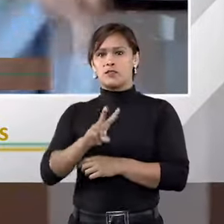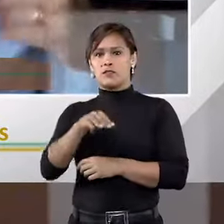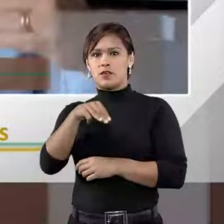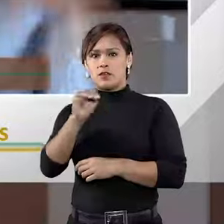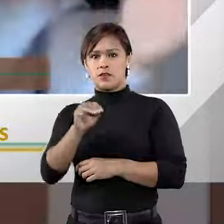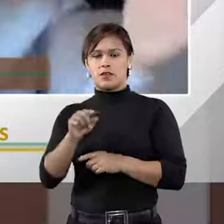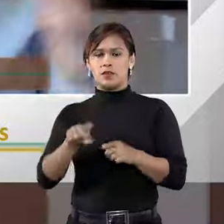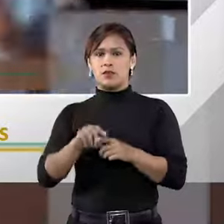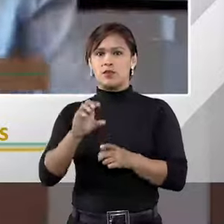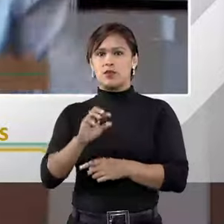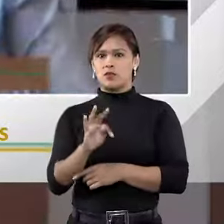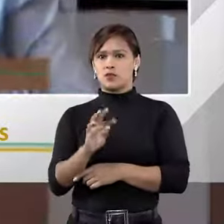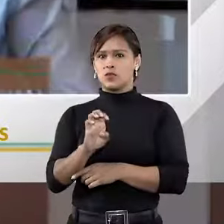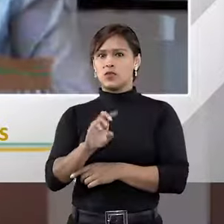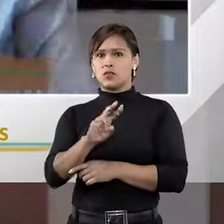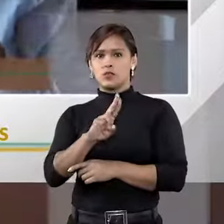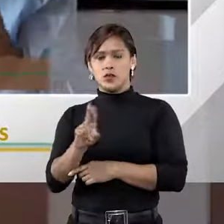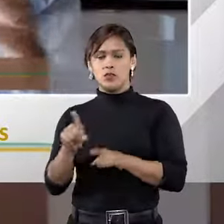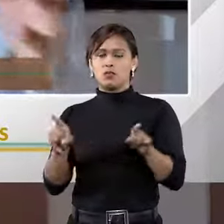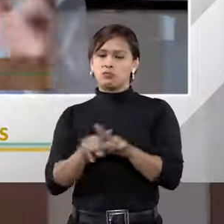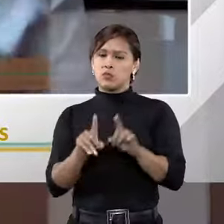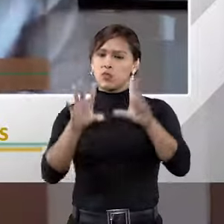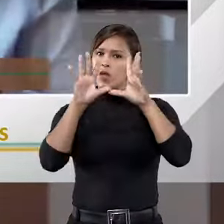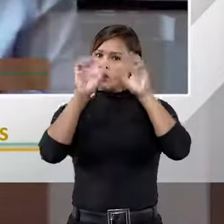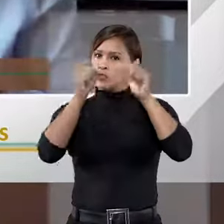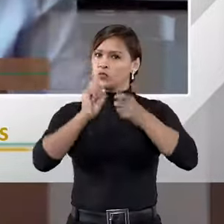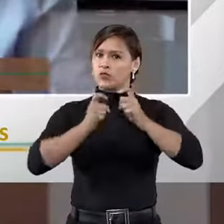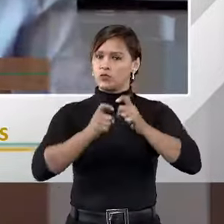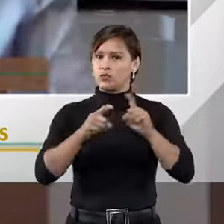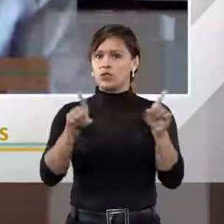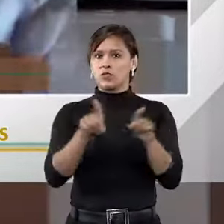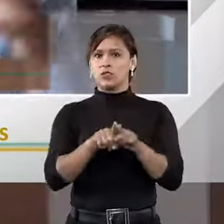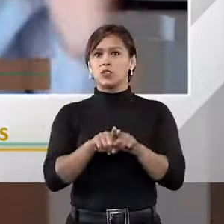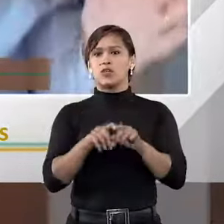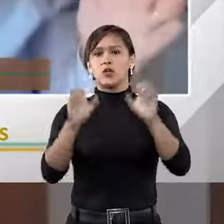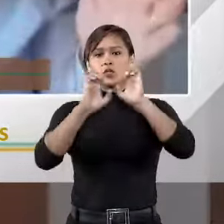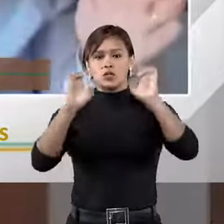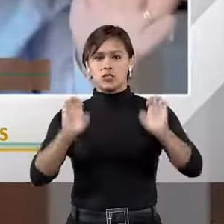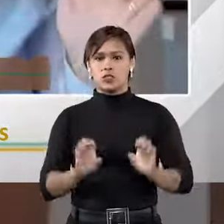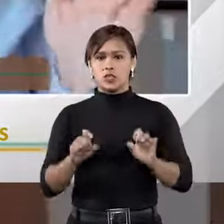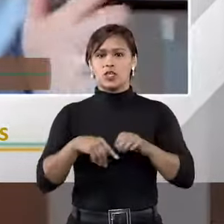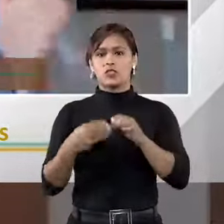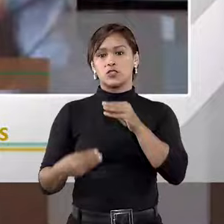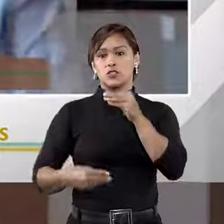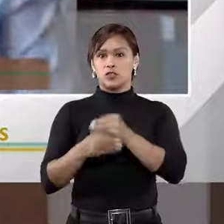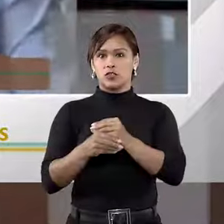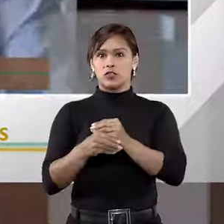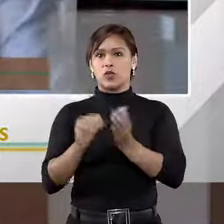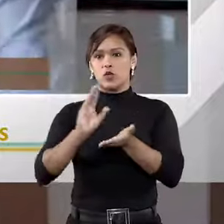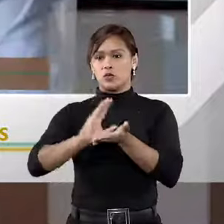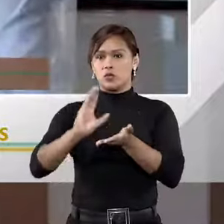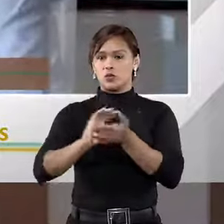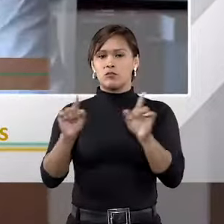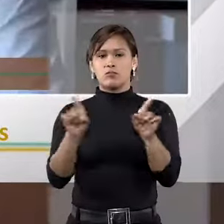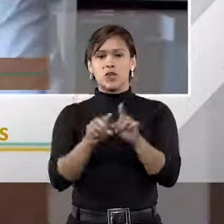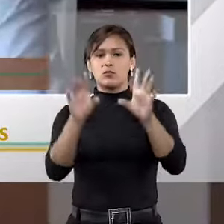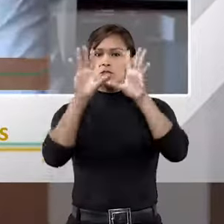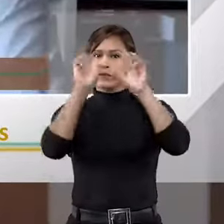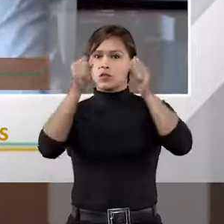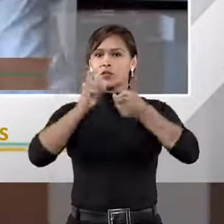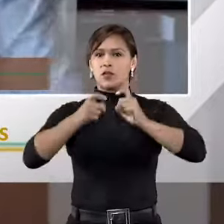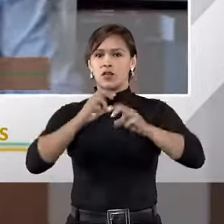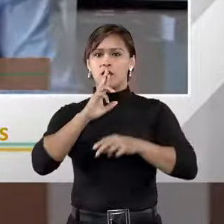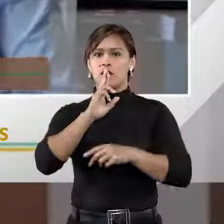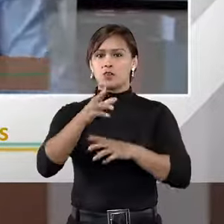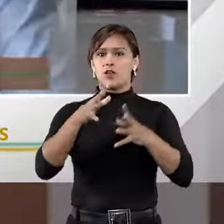o TCU, que o Tribunal Administrativo, os tribunais de ética, o Tribunal de Contribuintes, são tribunais administrativos que resolvem